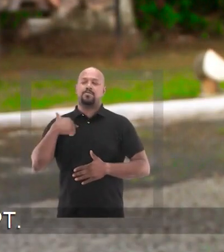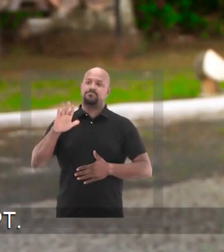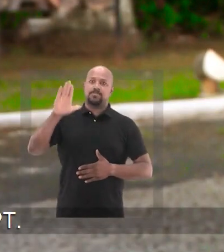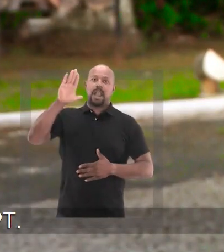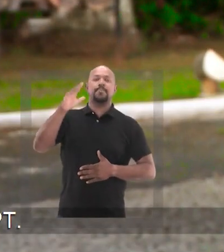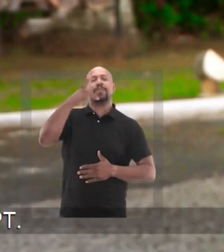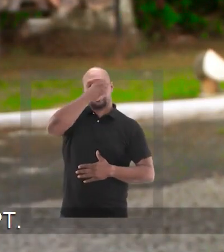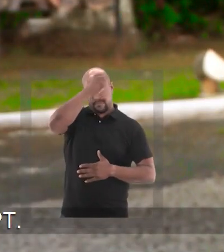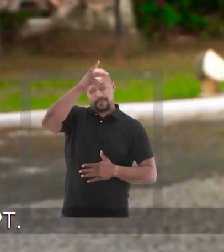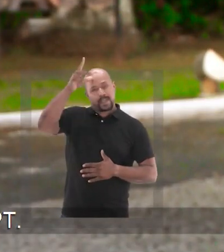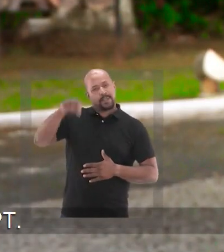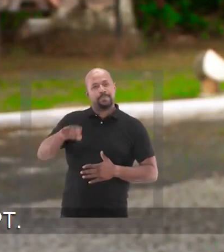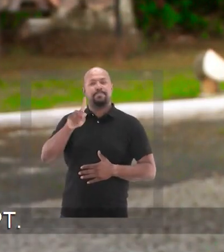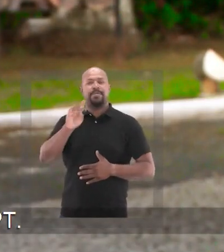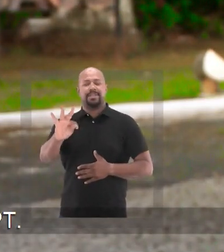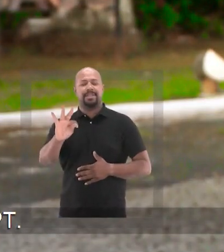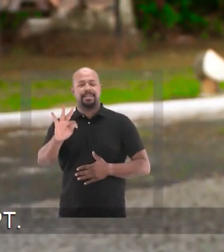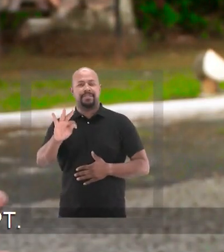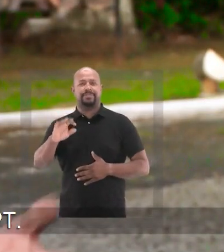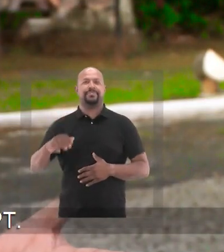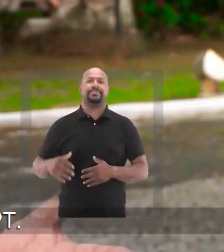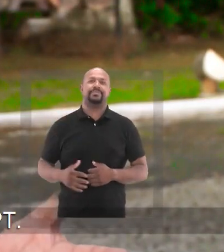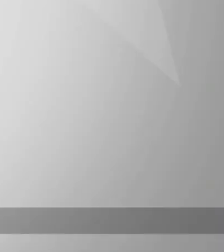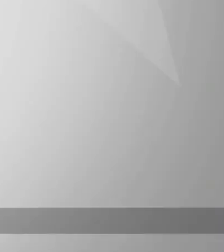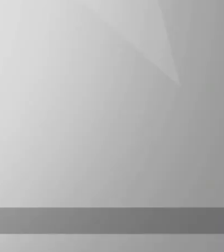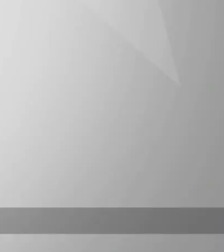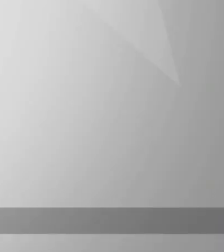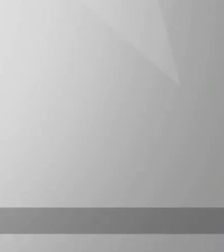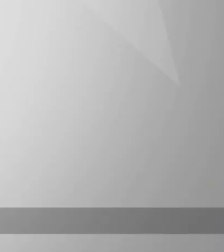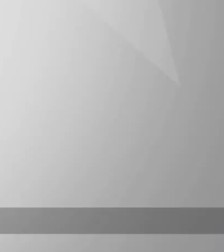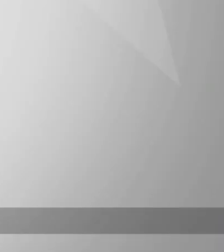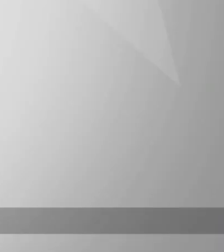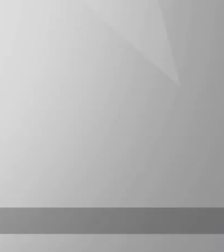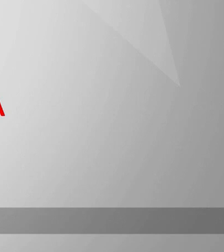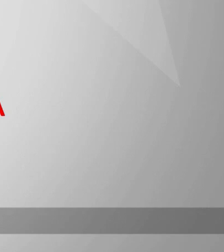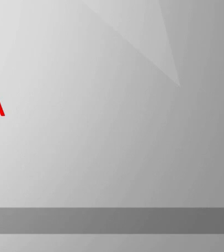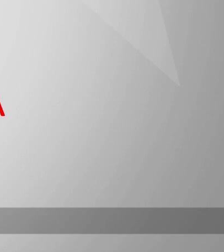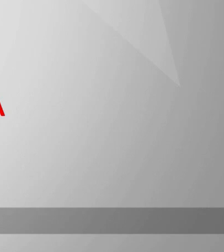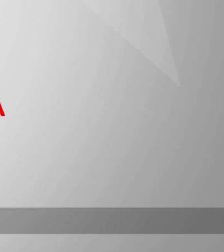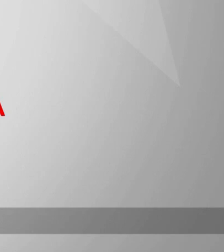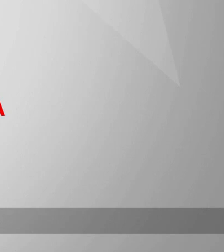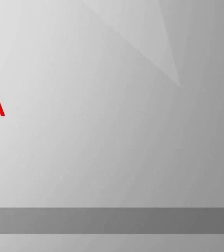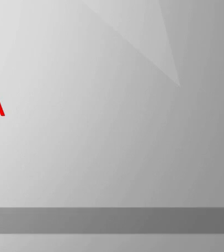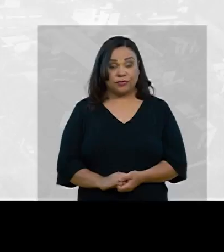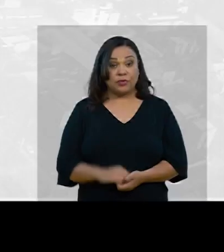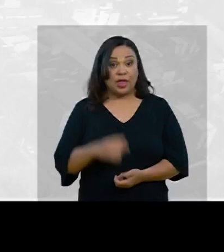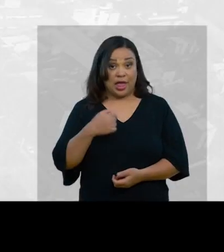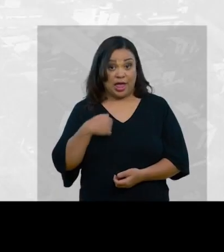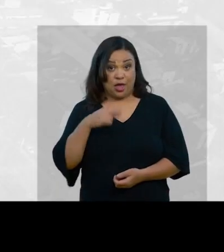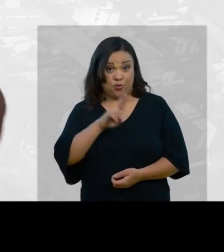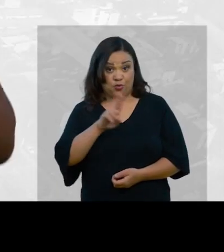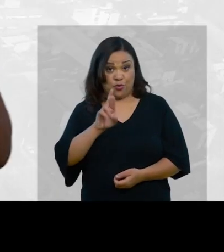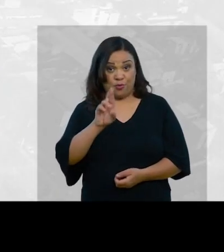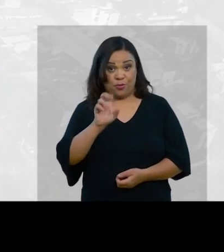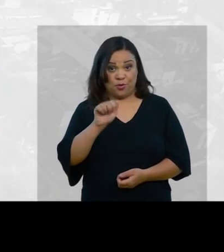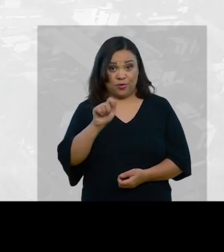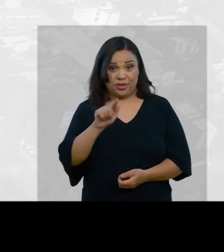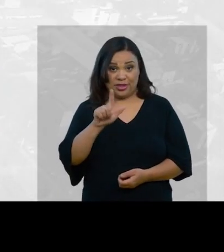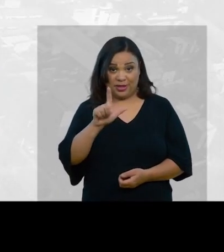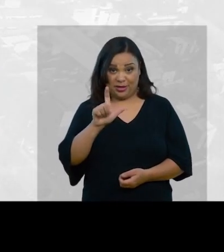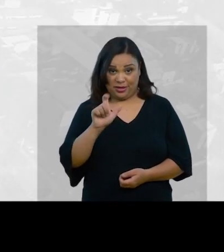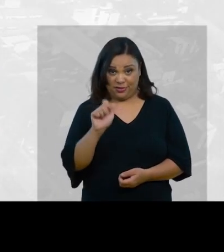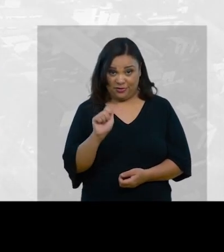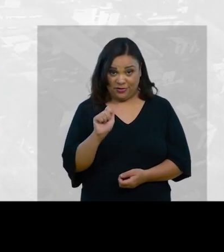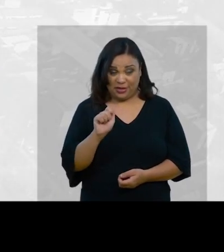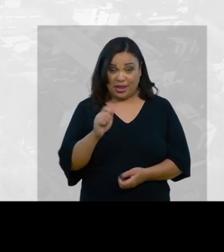Sou o BRL, sou candidata a prefeito de Nova Iguaçu pelo PT. BRL, vote 13. Vote PT. Eu sou Rosângela